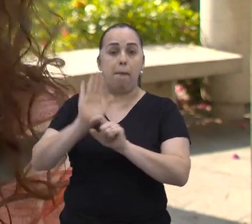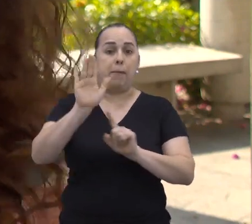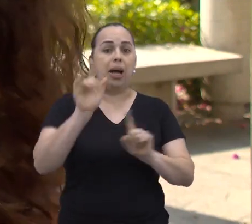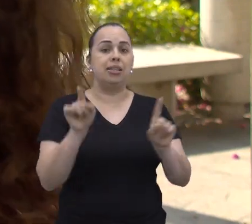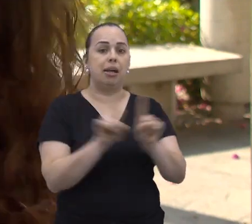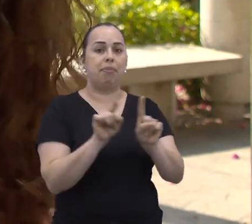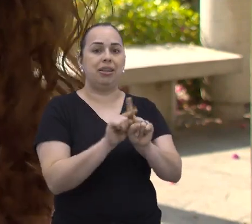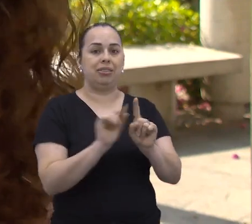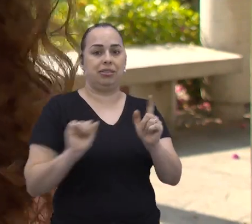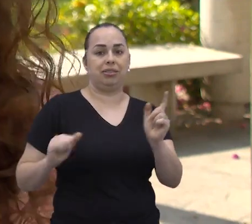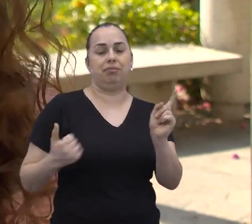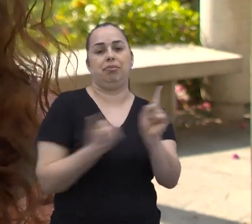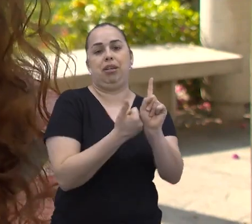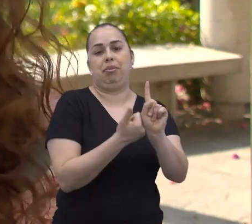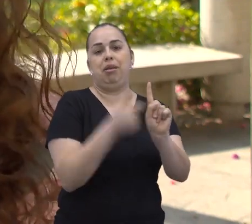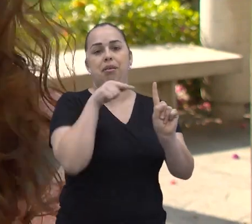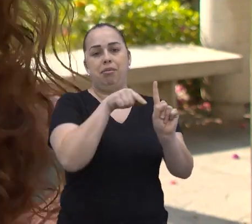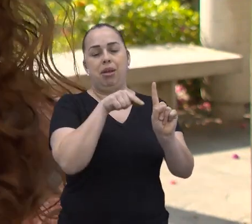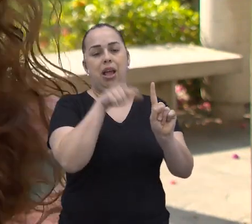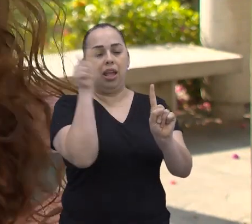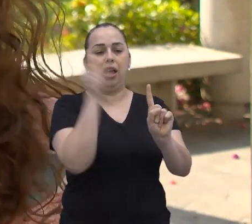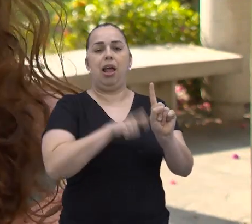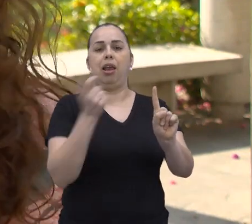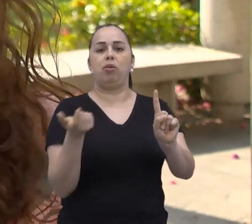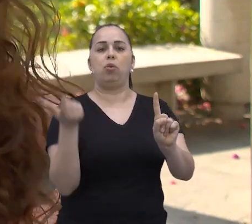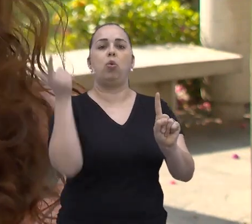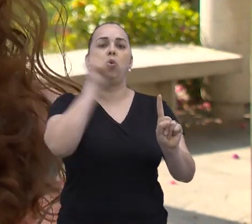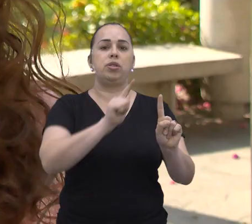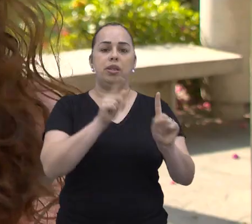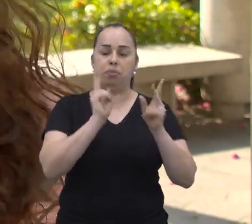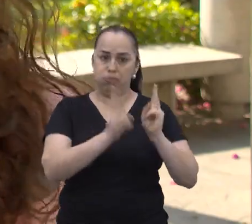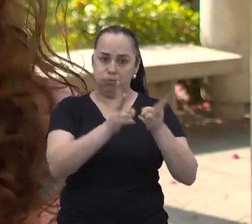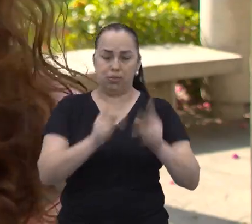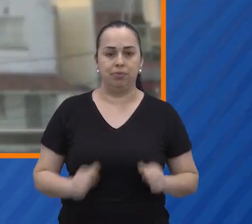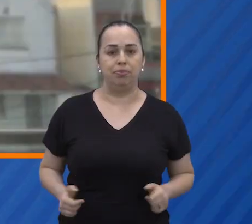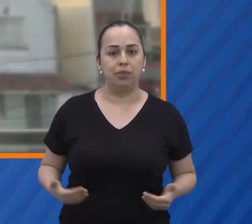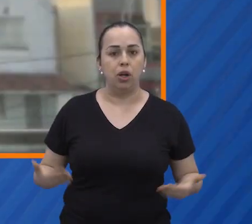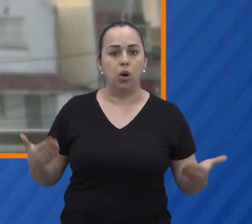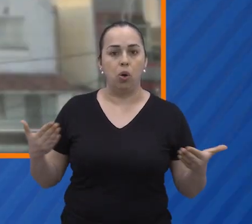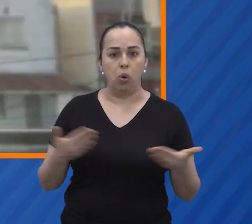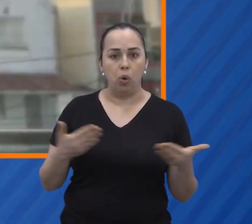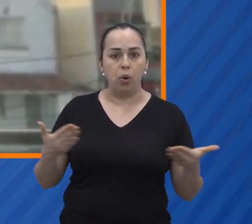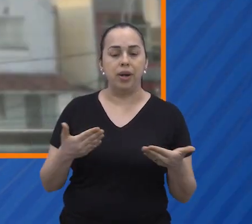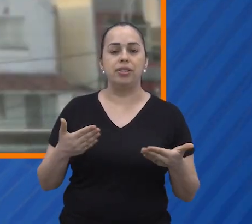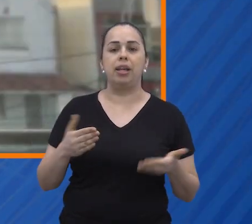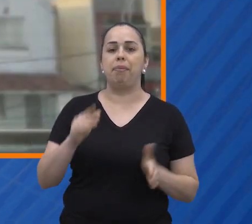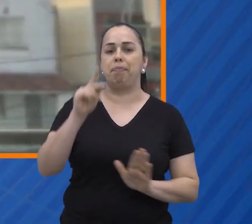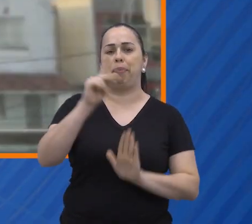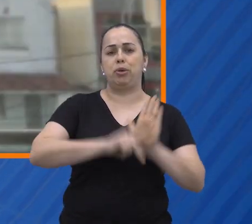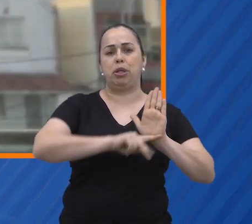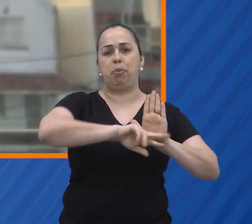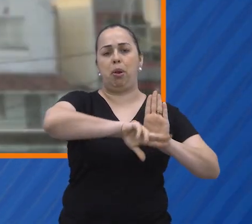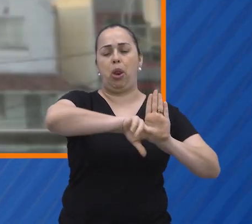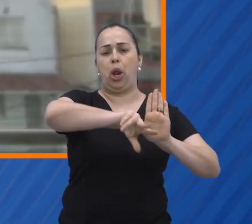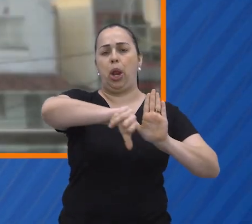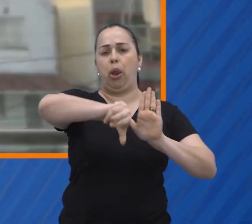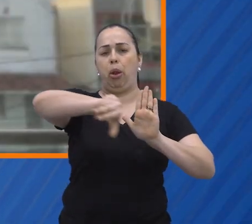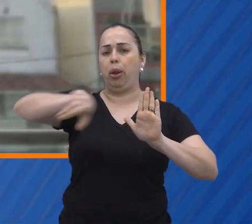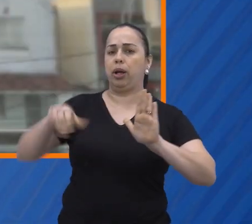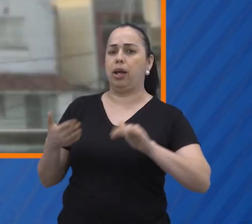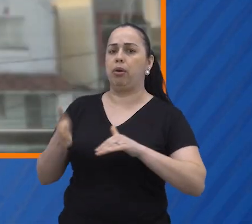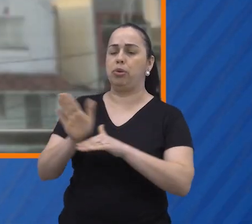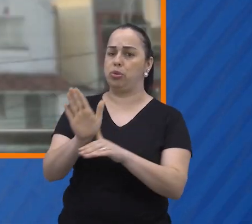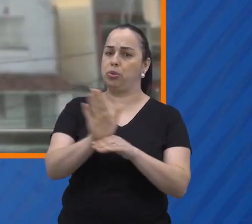mas como também de dar base para que ela possa se manter. Hoje, existem muitos programas em que